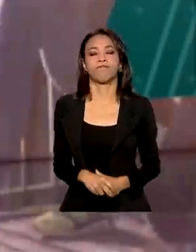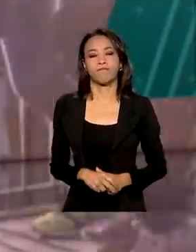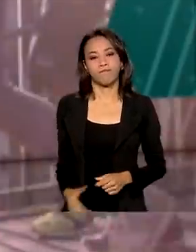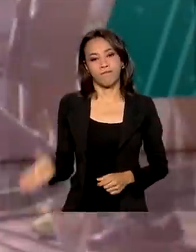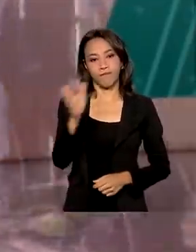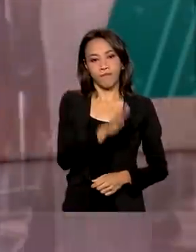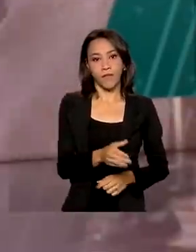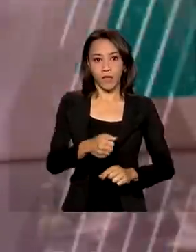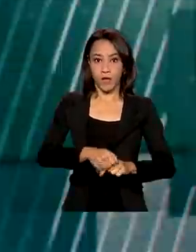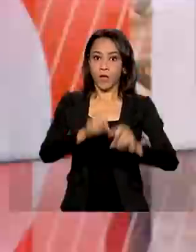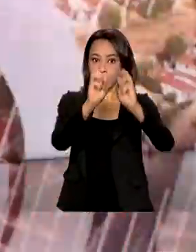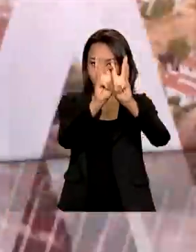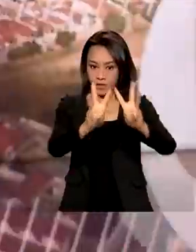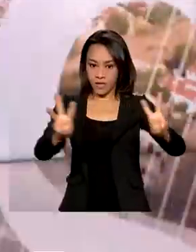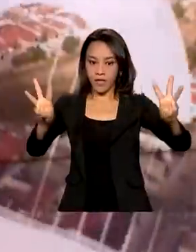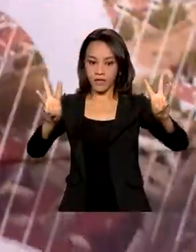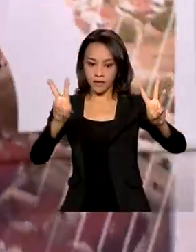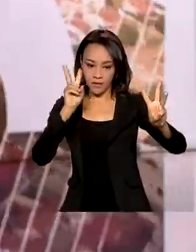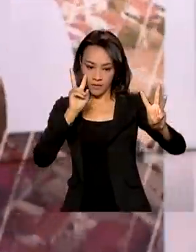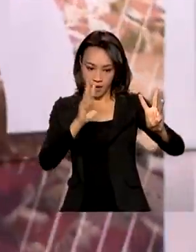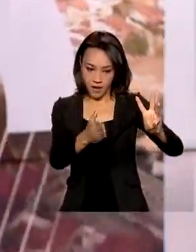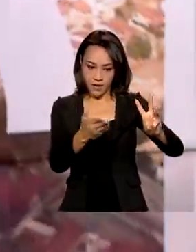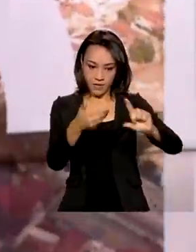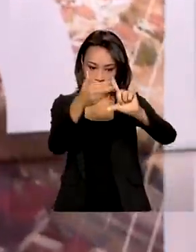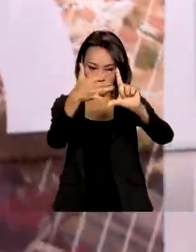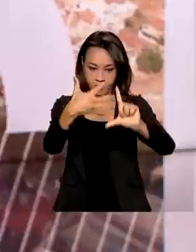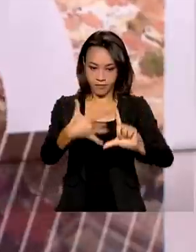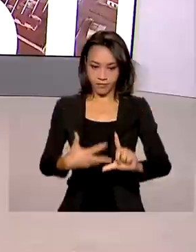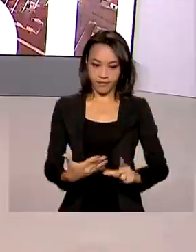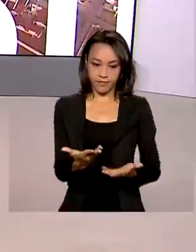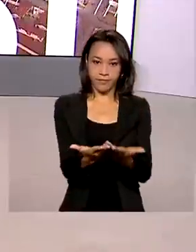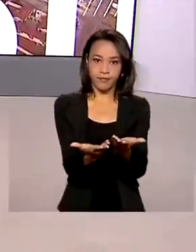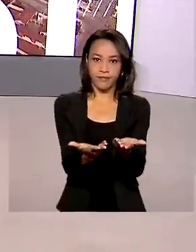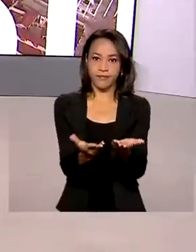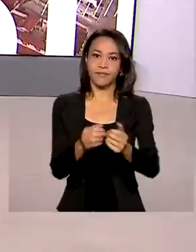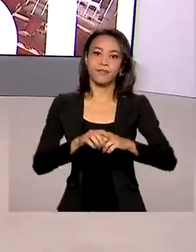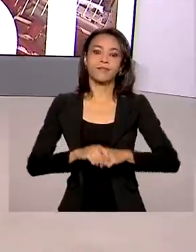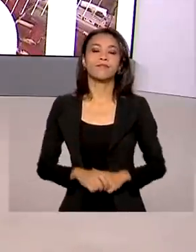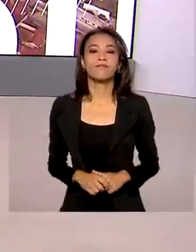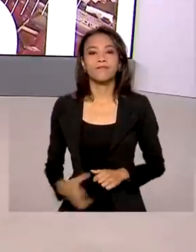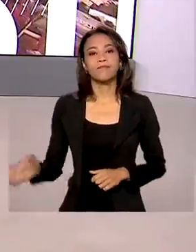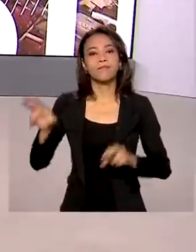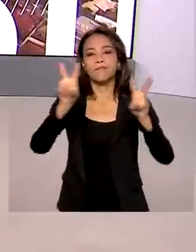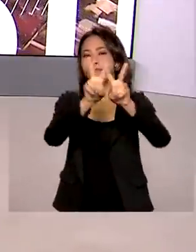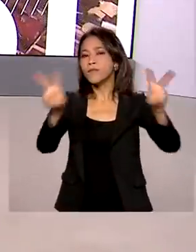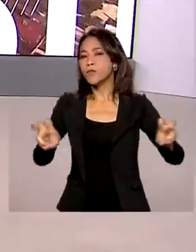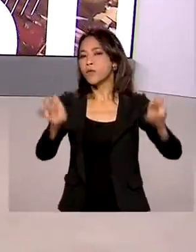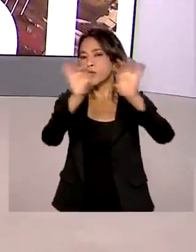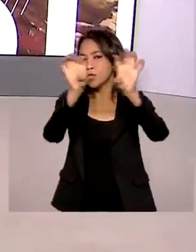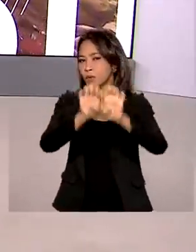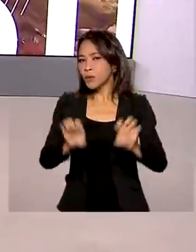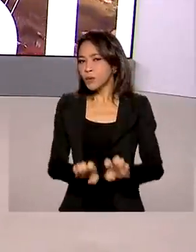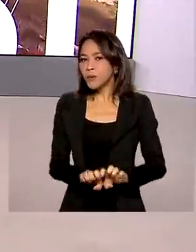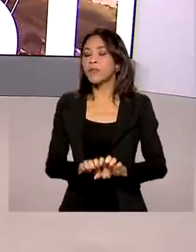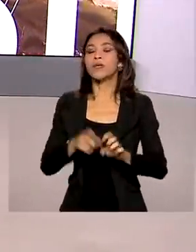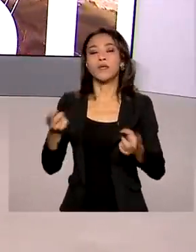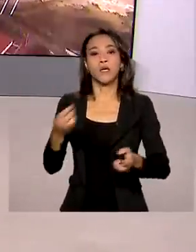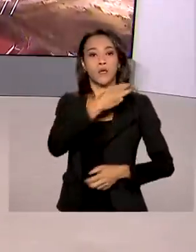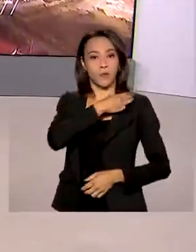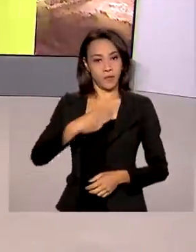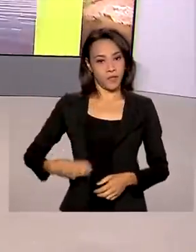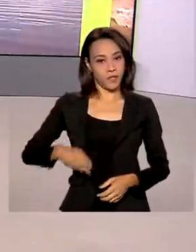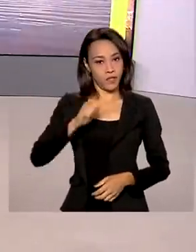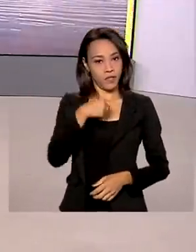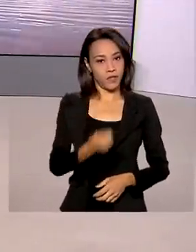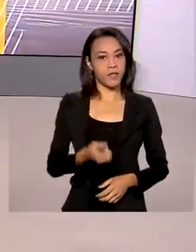endereço do Portal é esse que aparece agora aí na sua tela. Infraestrutura agora. O ministro Tarcísio de Freitas visitou